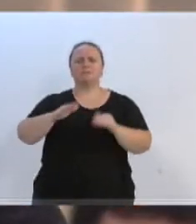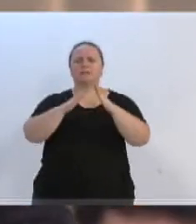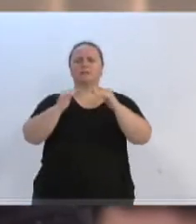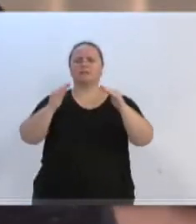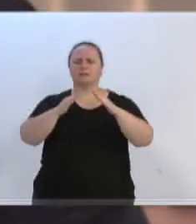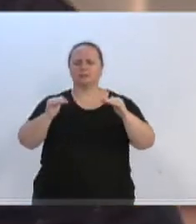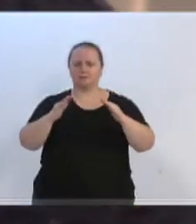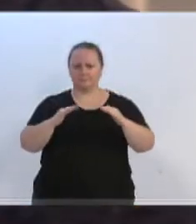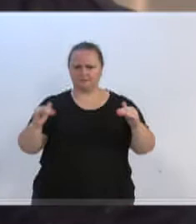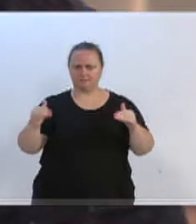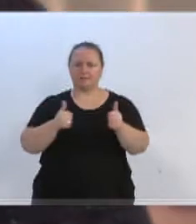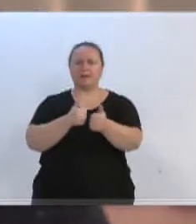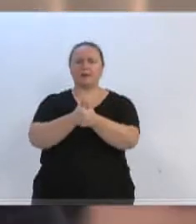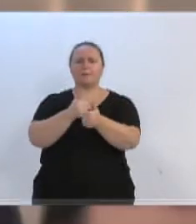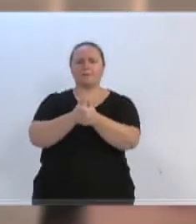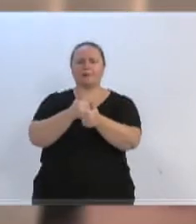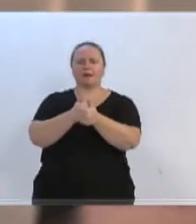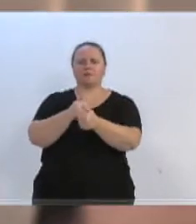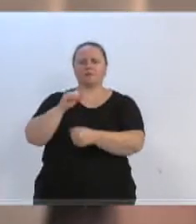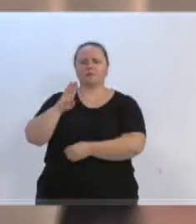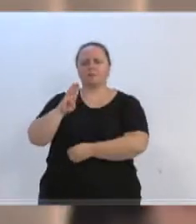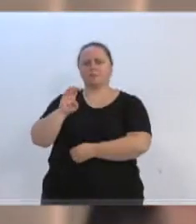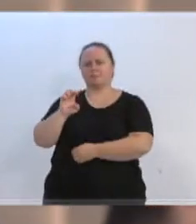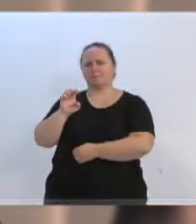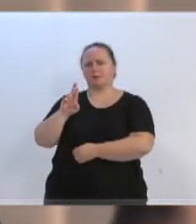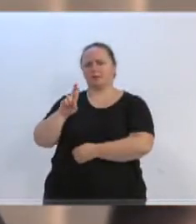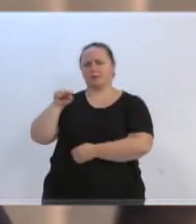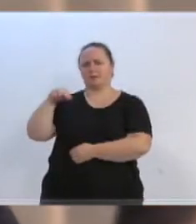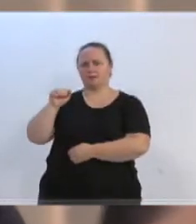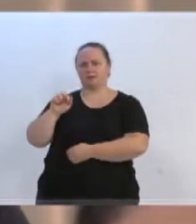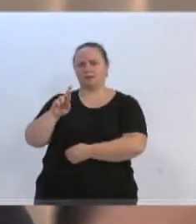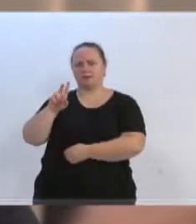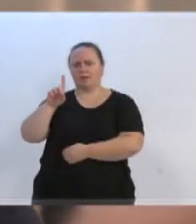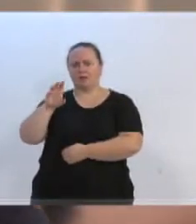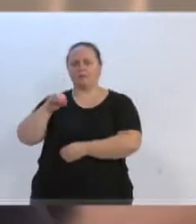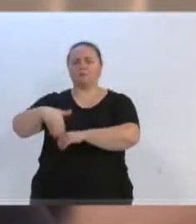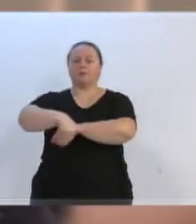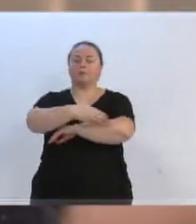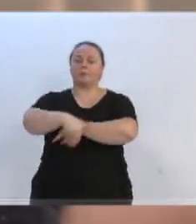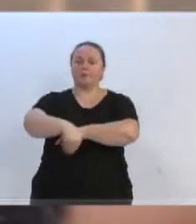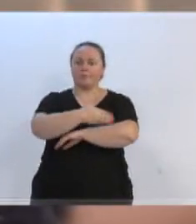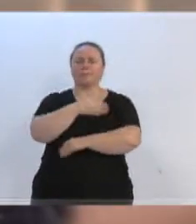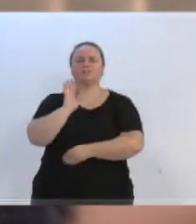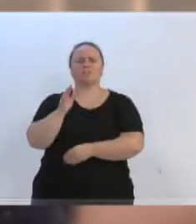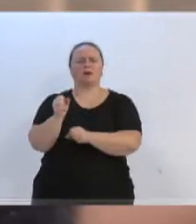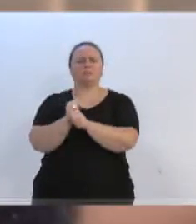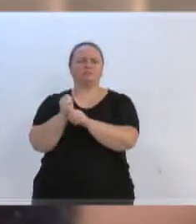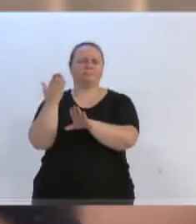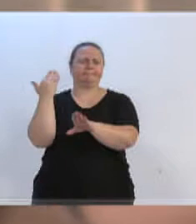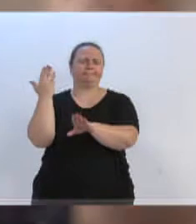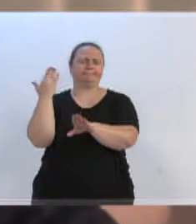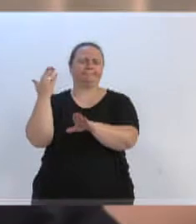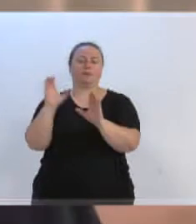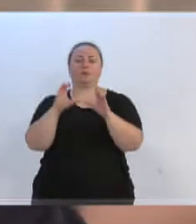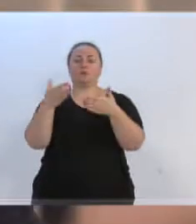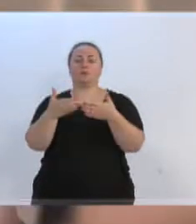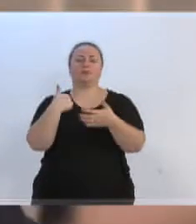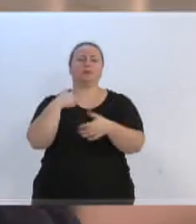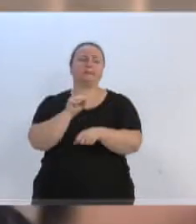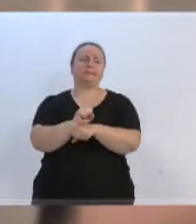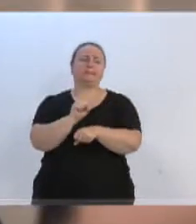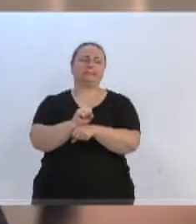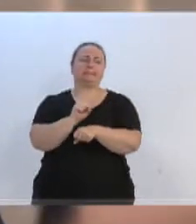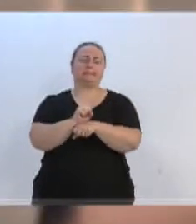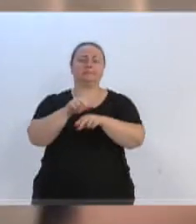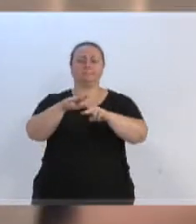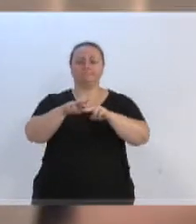transversal da Bernardo Chai de Mantel. Há tempo a comunidade está convivendo com essa situação ali. Então, de fato, o